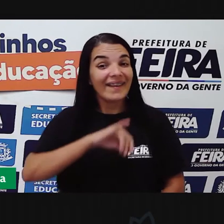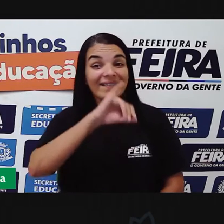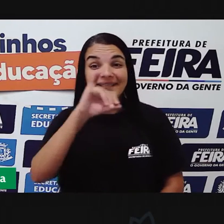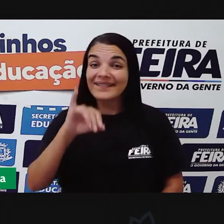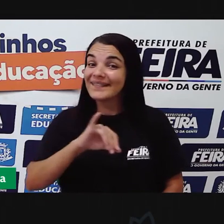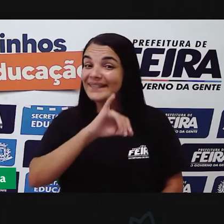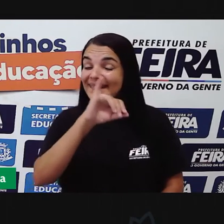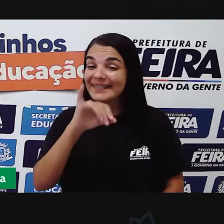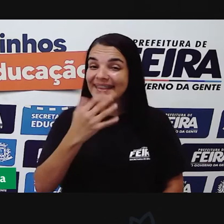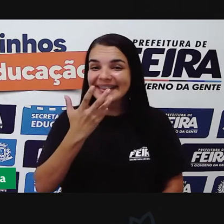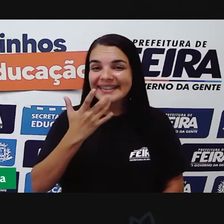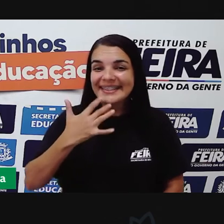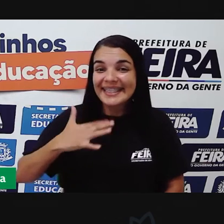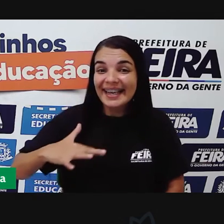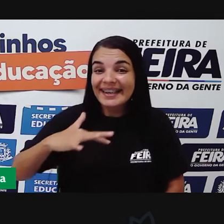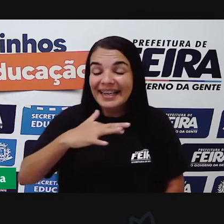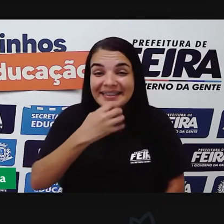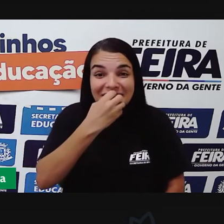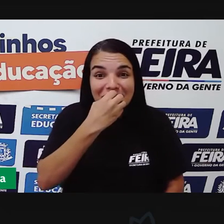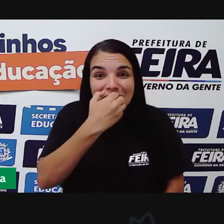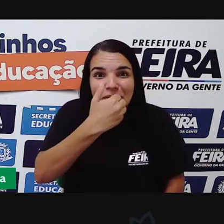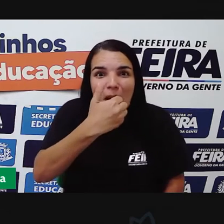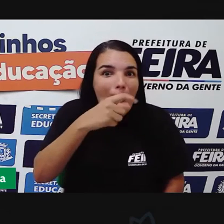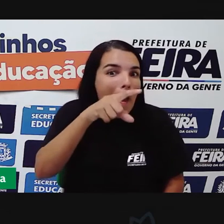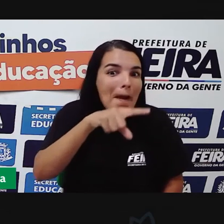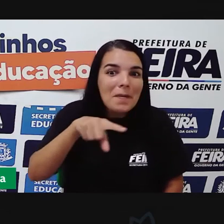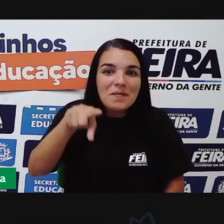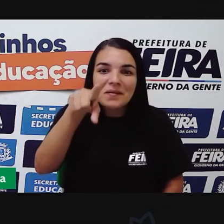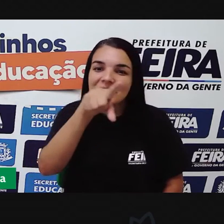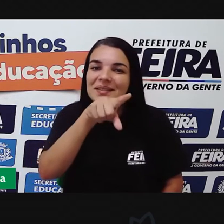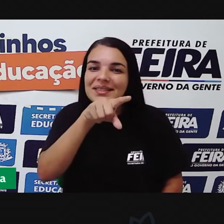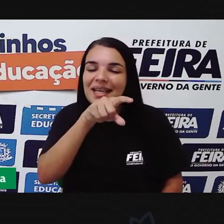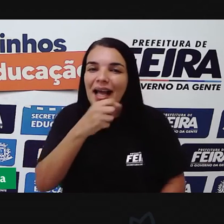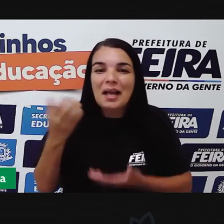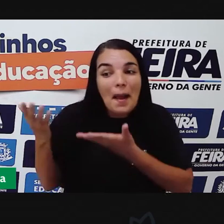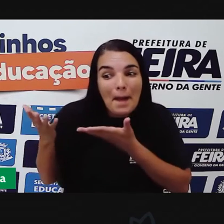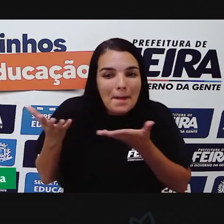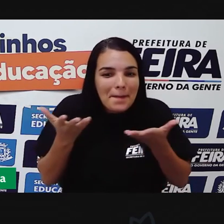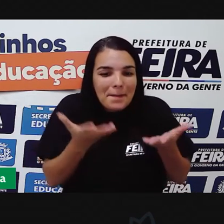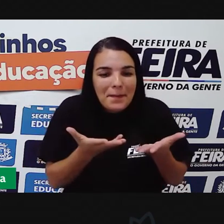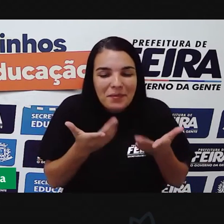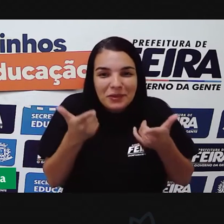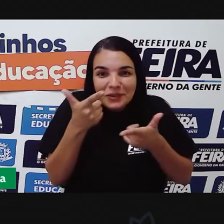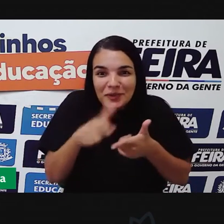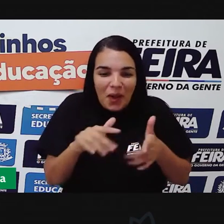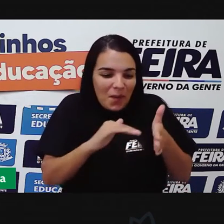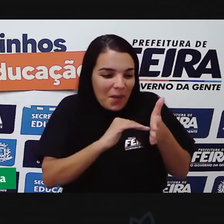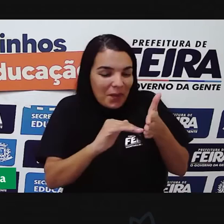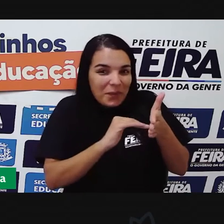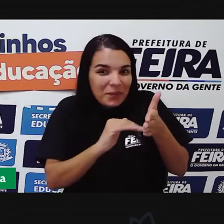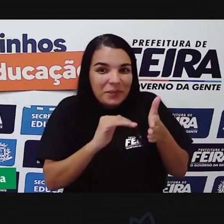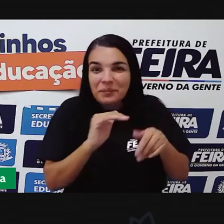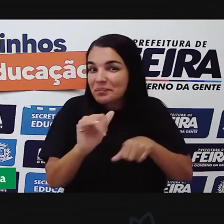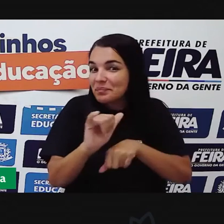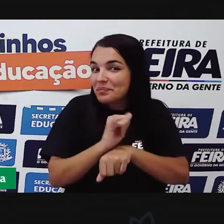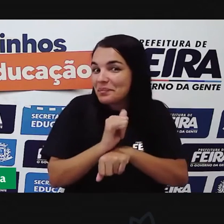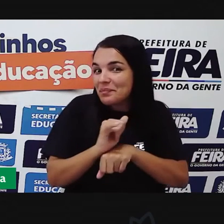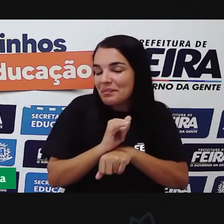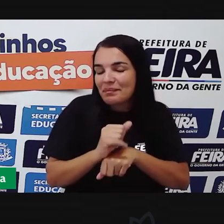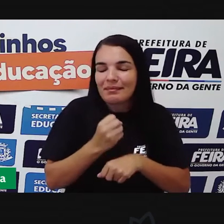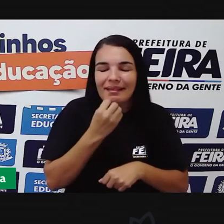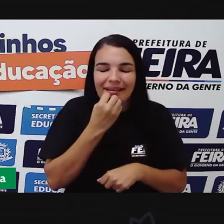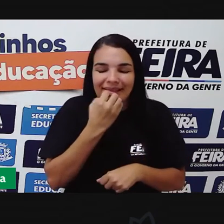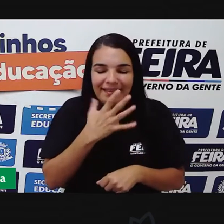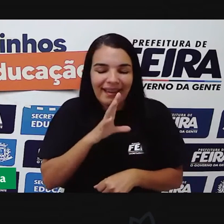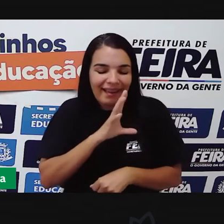Olá, crianças! E aí, tudo bem com vocês? Sejam bem-vindos ao nosso canal, nossos queridos, amados, quartos